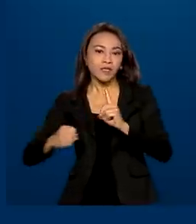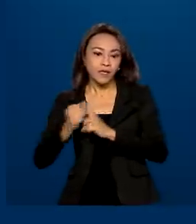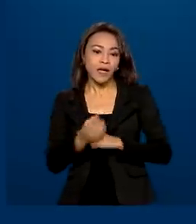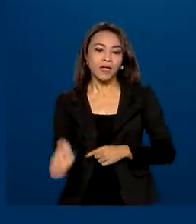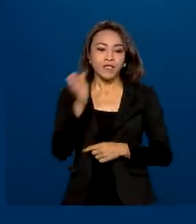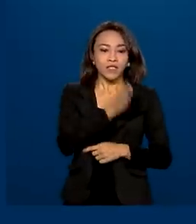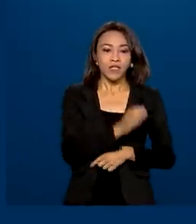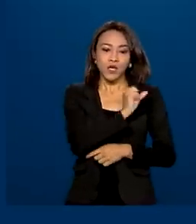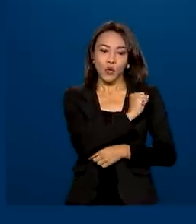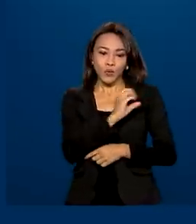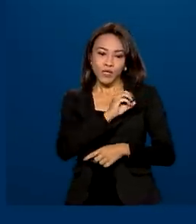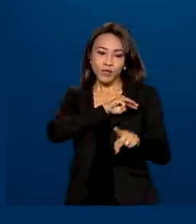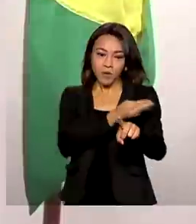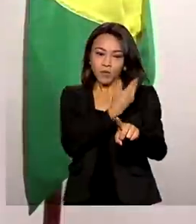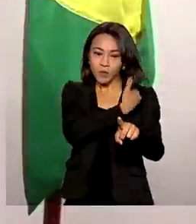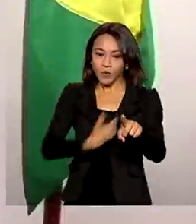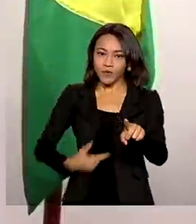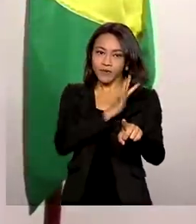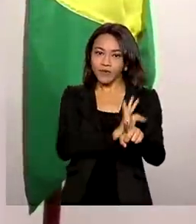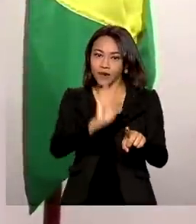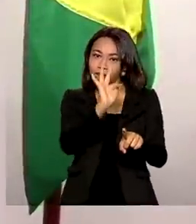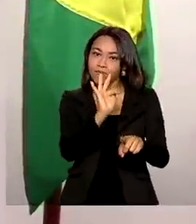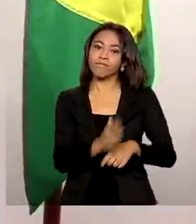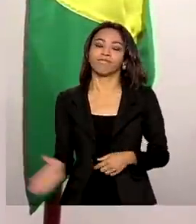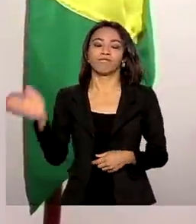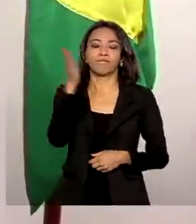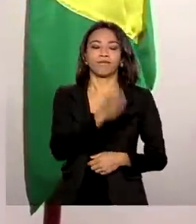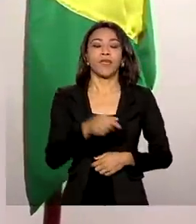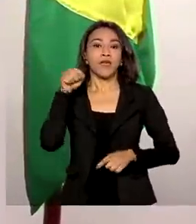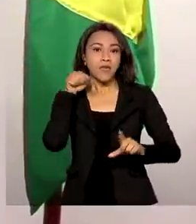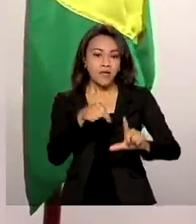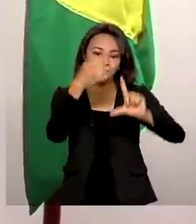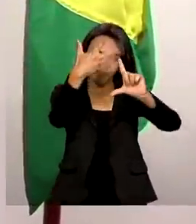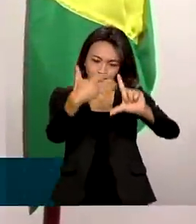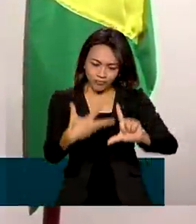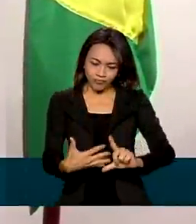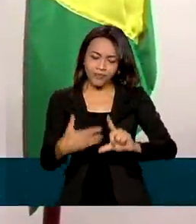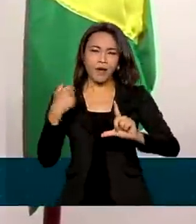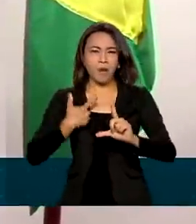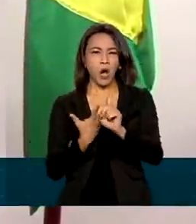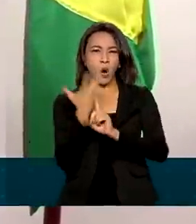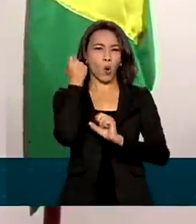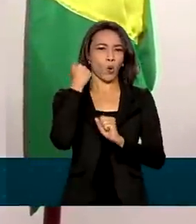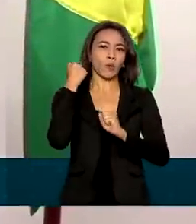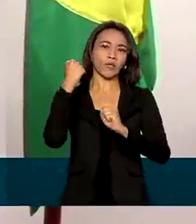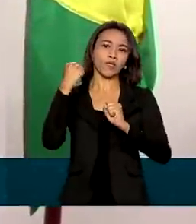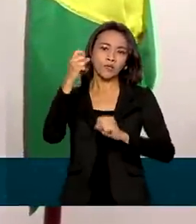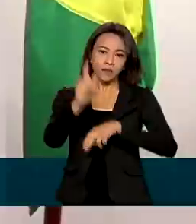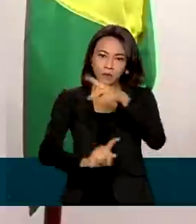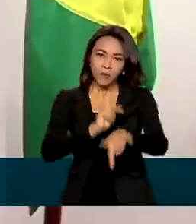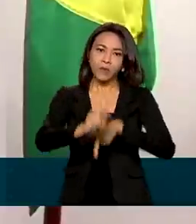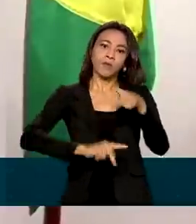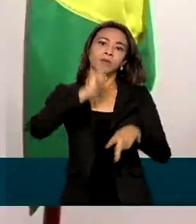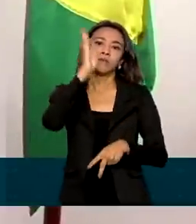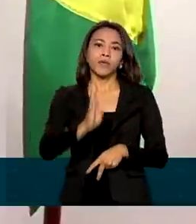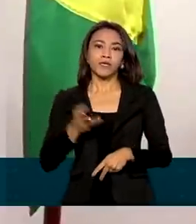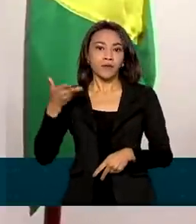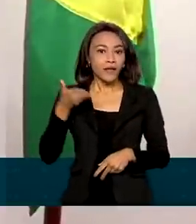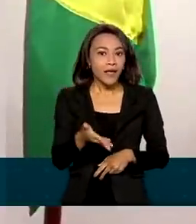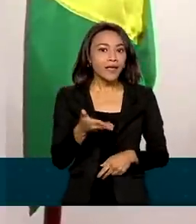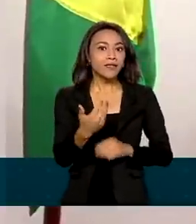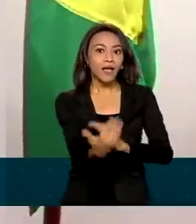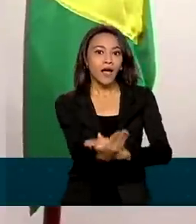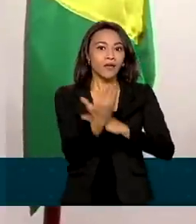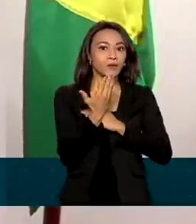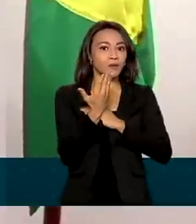milhões para o governo federal. O GOV-BR é uma conquista do povo brasileiro. Um dos principais benefícios que o GOV-BR